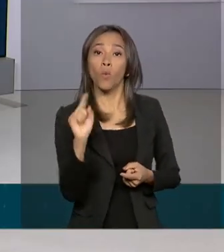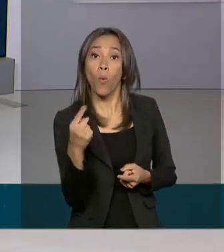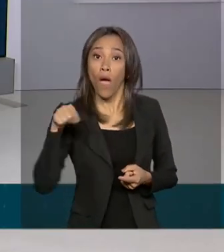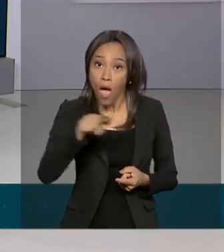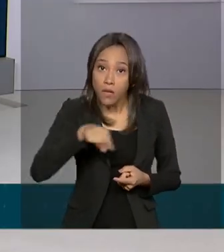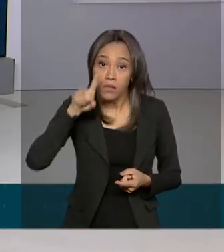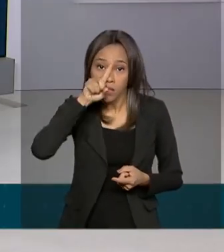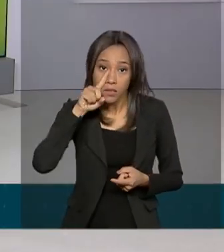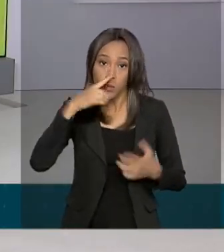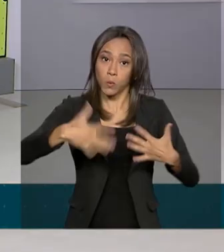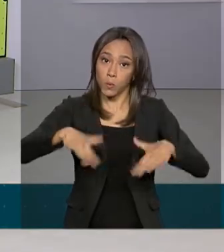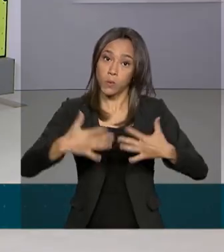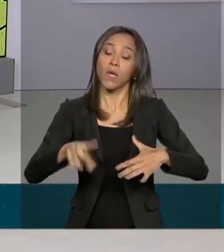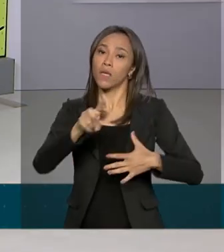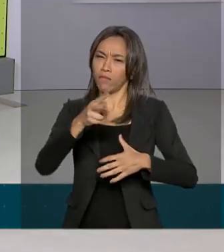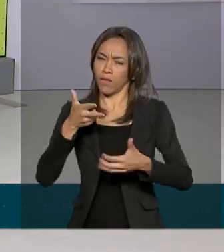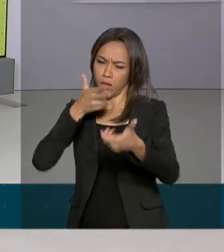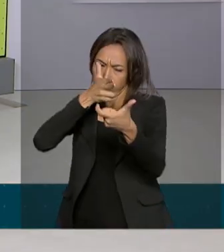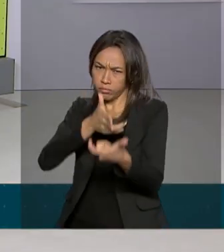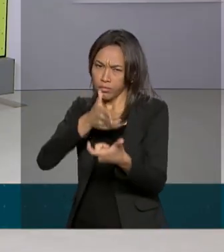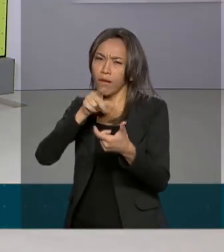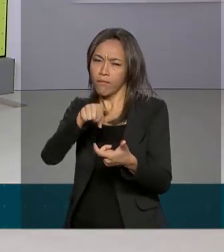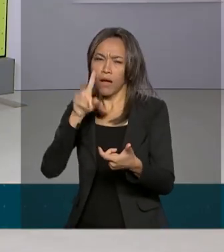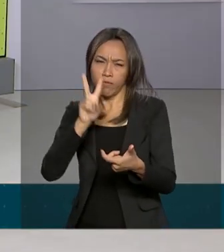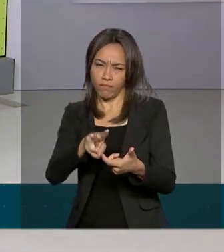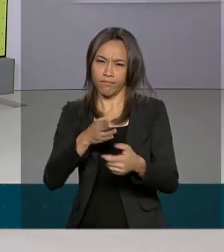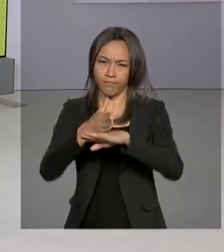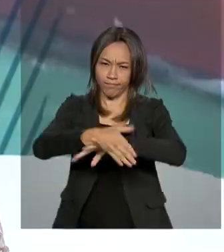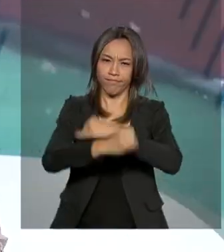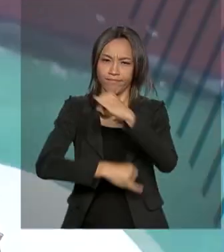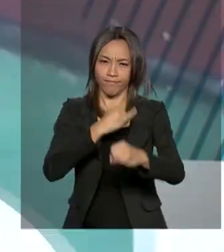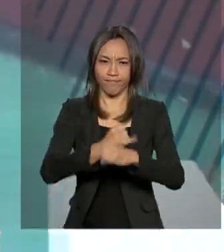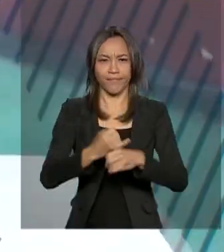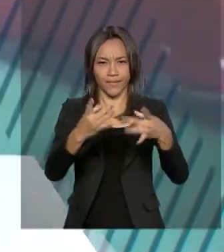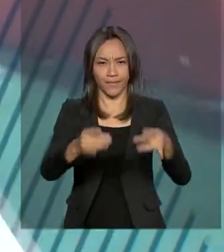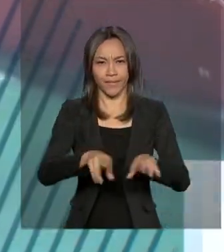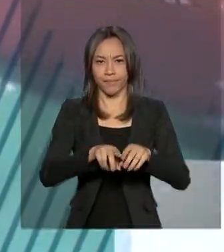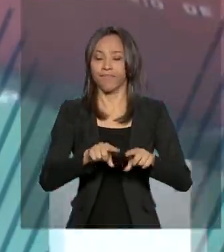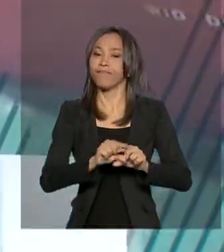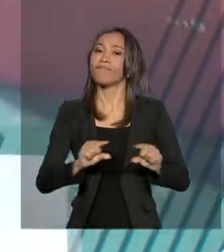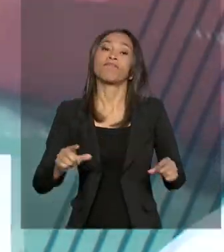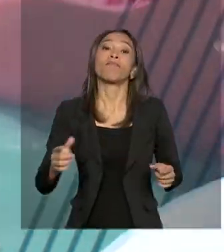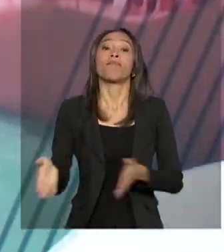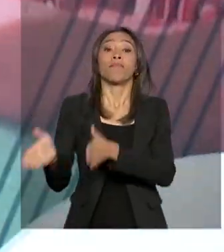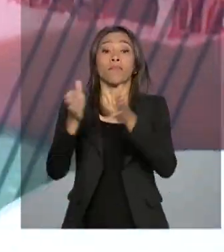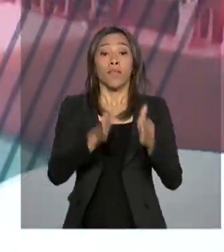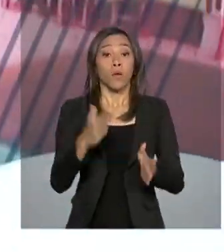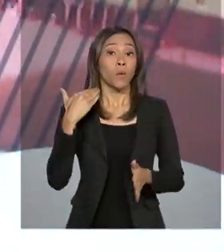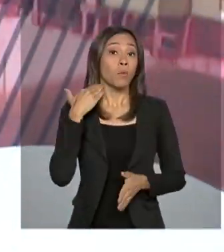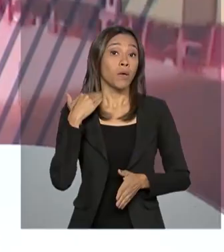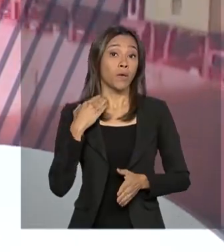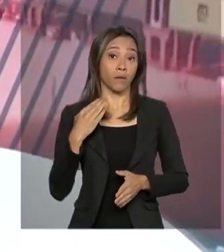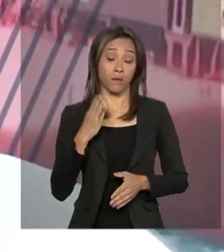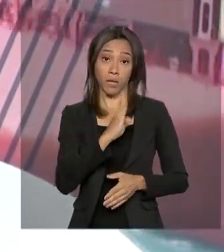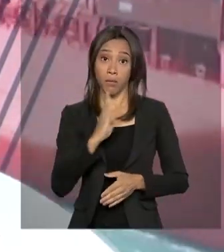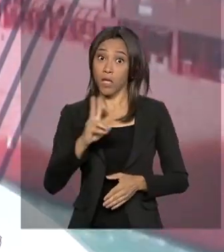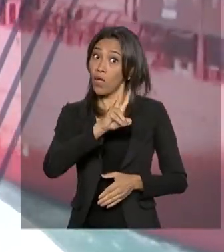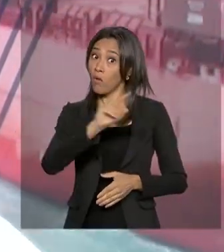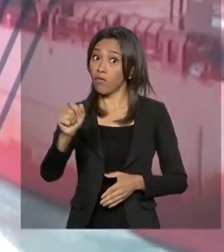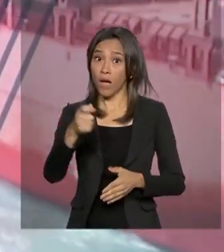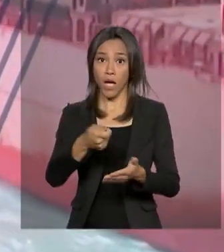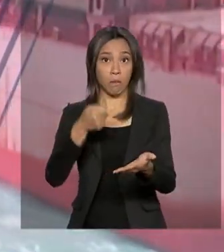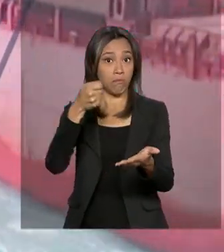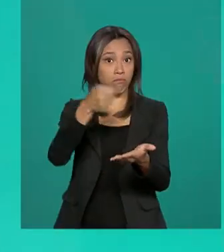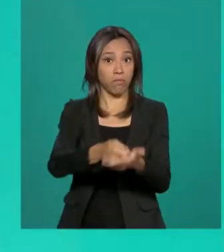vão receber reforço dos radares está no portal da PRF. O Banco do Brasil decidiu não vai cobrar tarifa